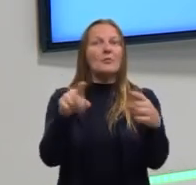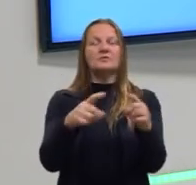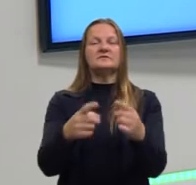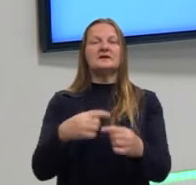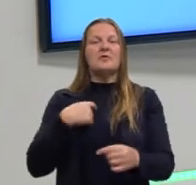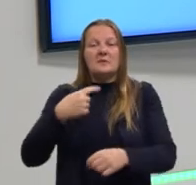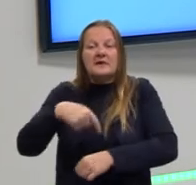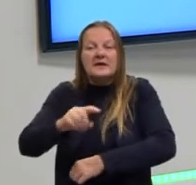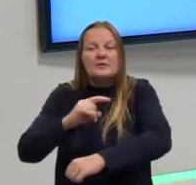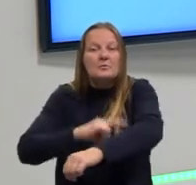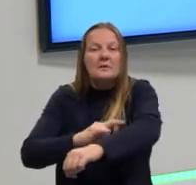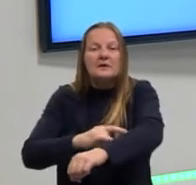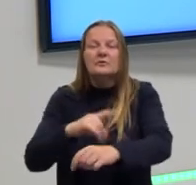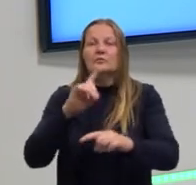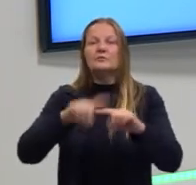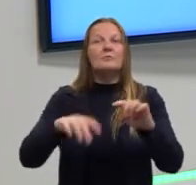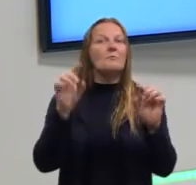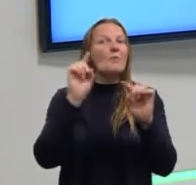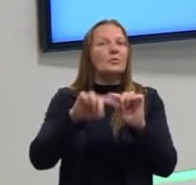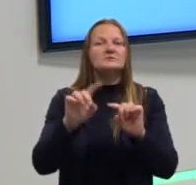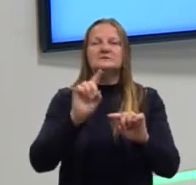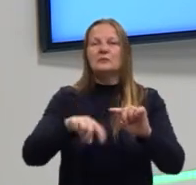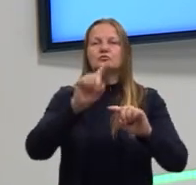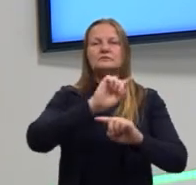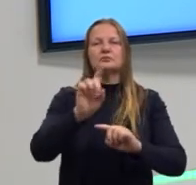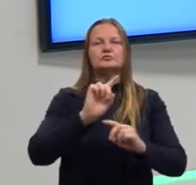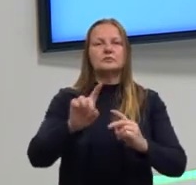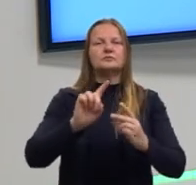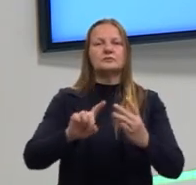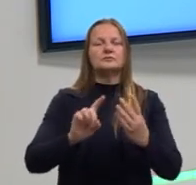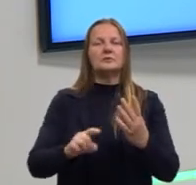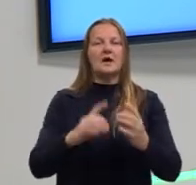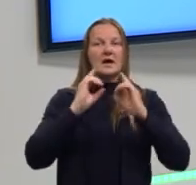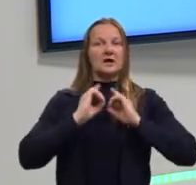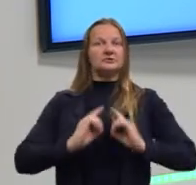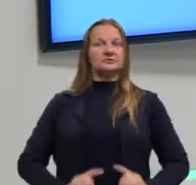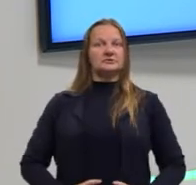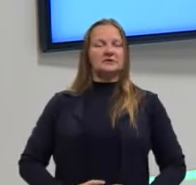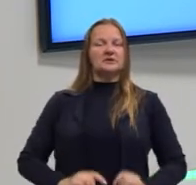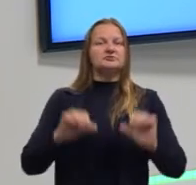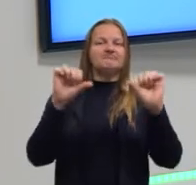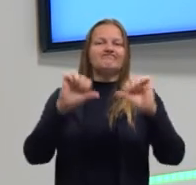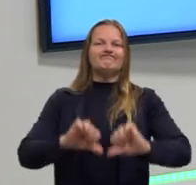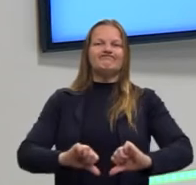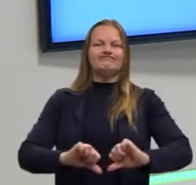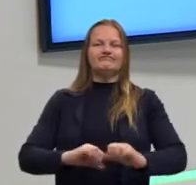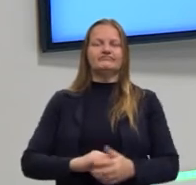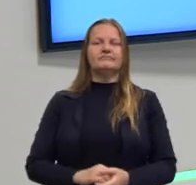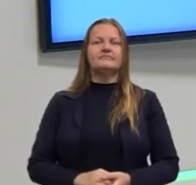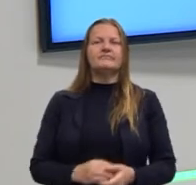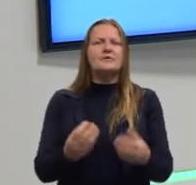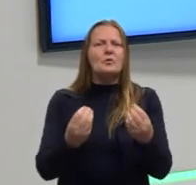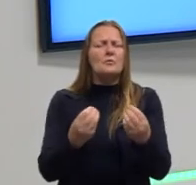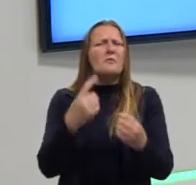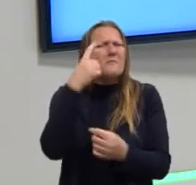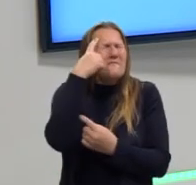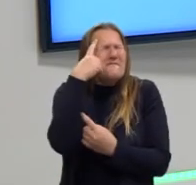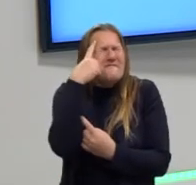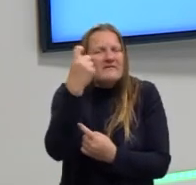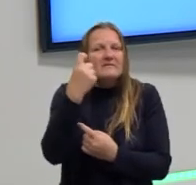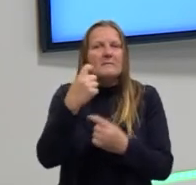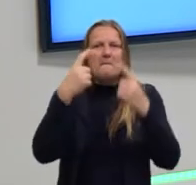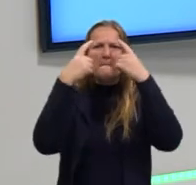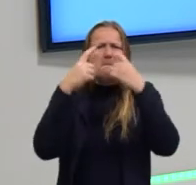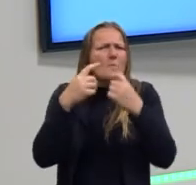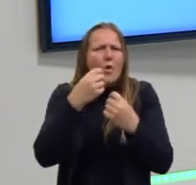um banheiro. Então, tentando também acabar com a dignidade dessas pessoas, para a gente ver o quão violento isso era.